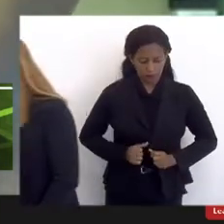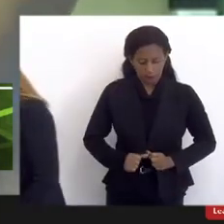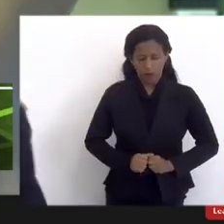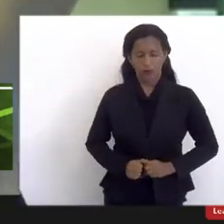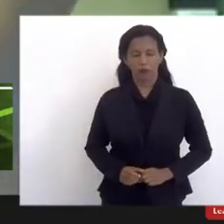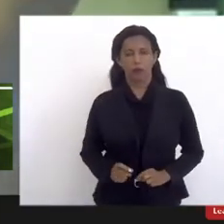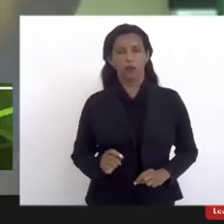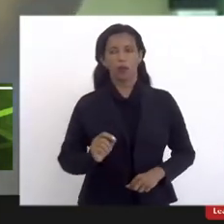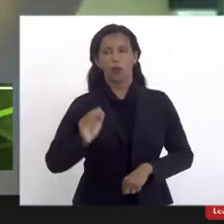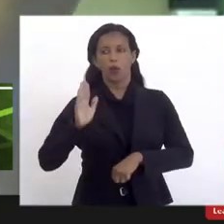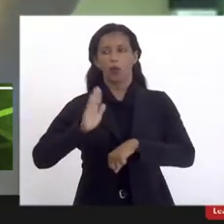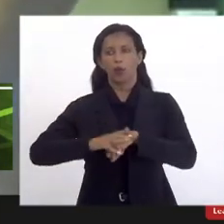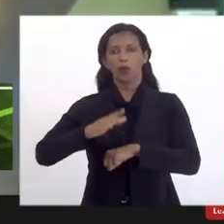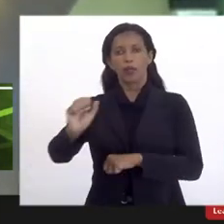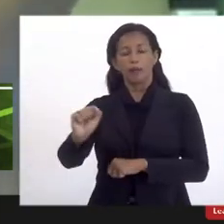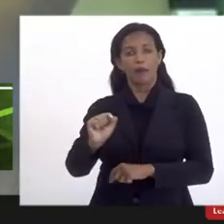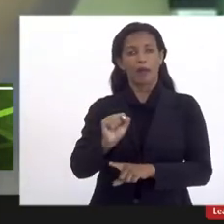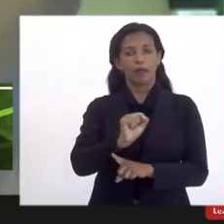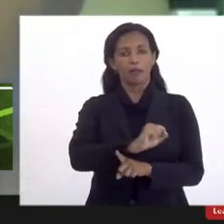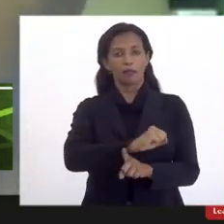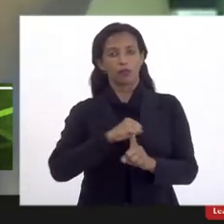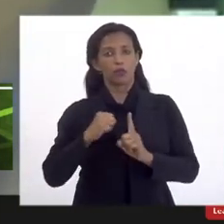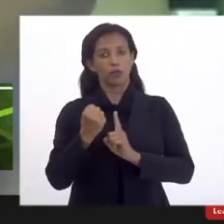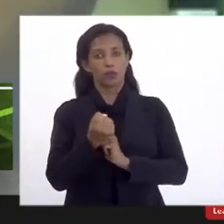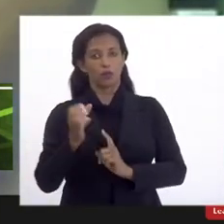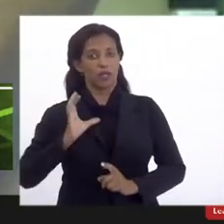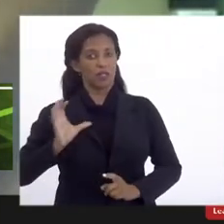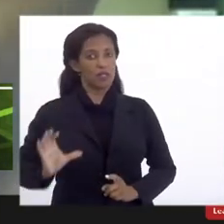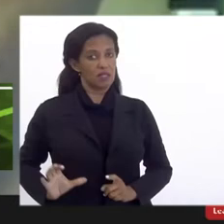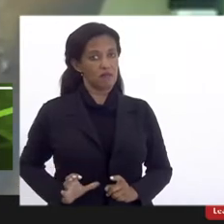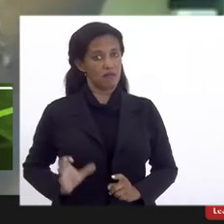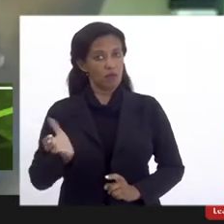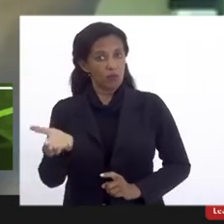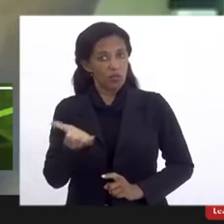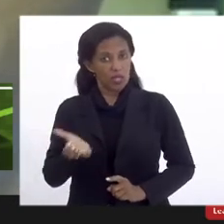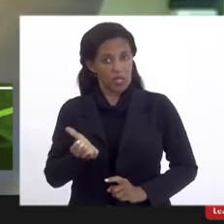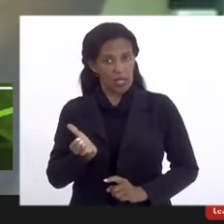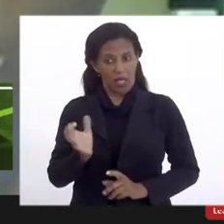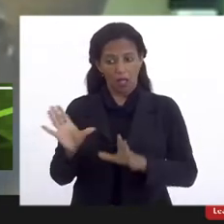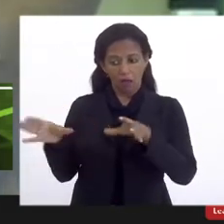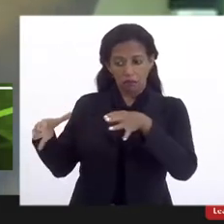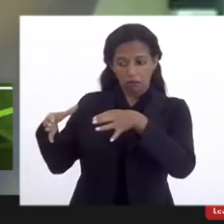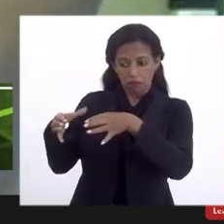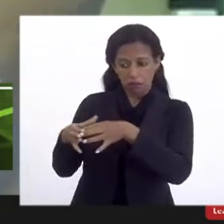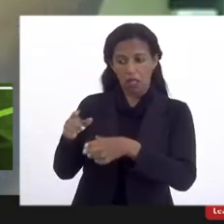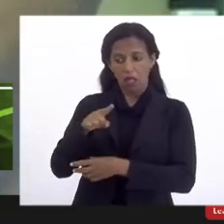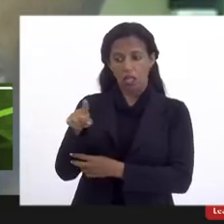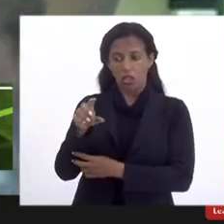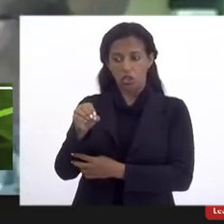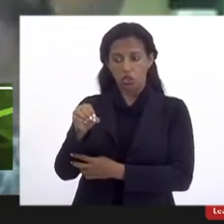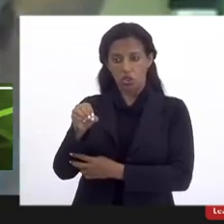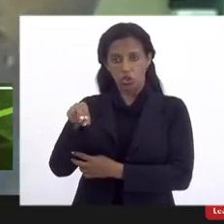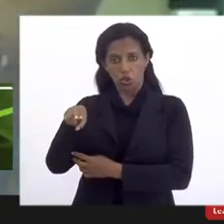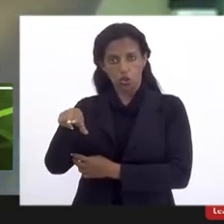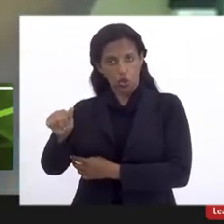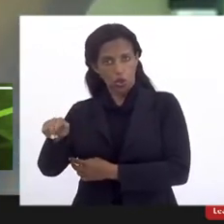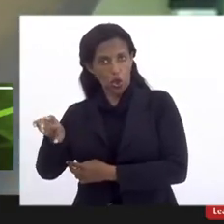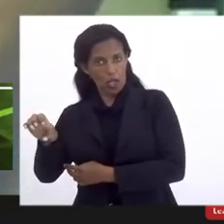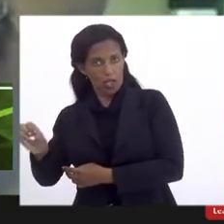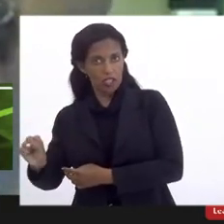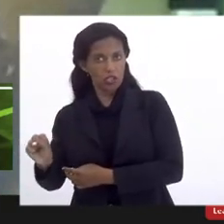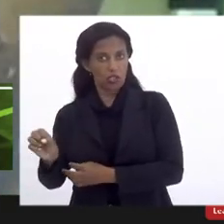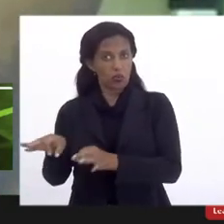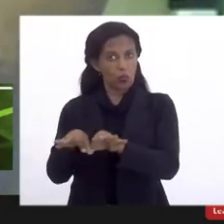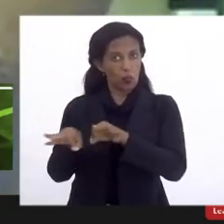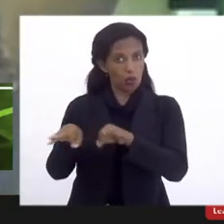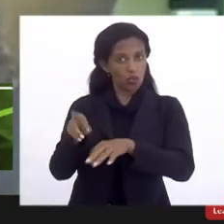civil quer é uma universidade consolidada no Oeste. O projeto OESO, infelizmente, não